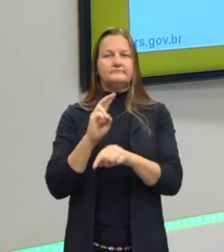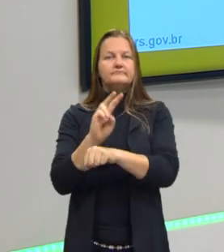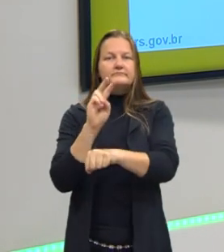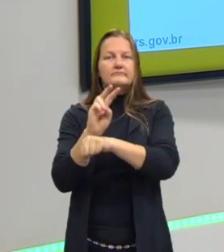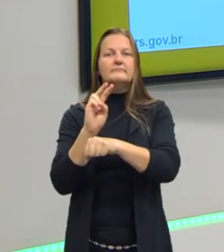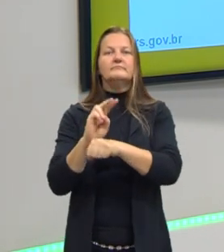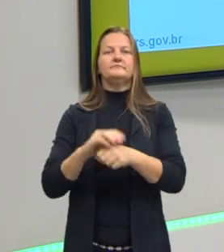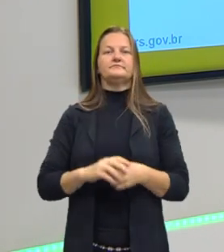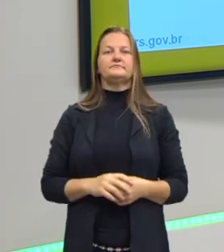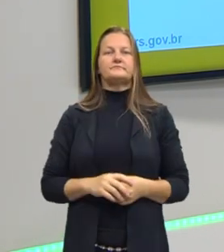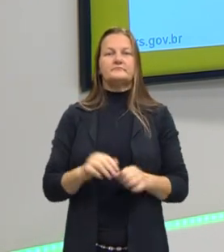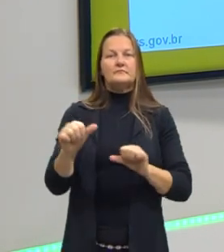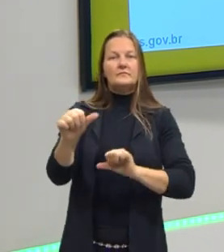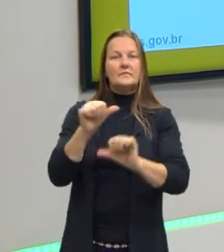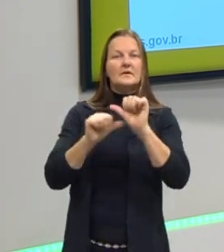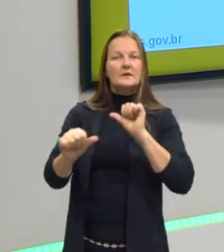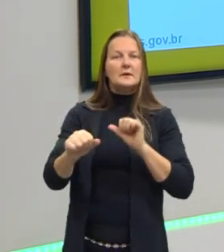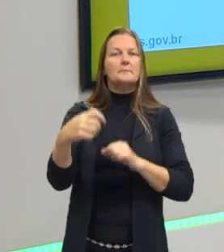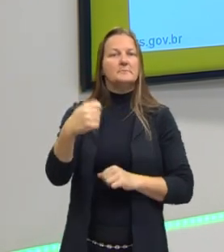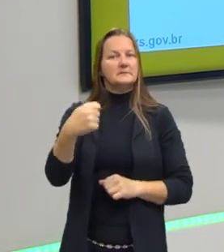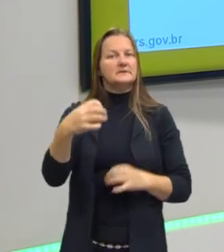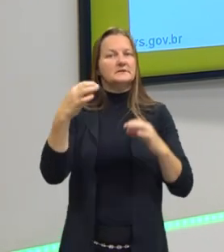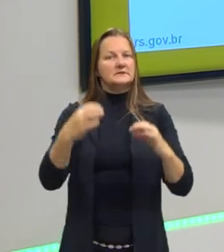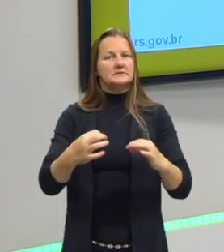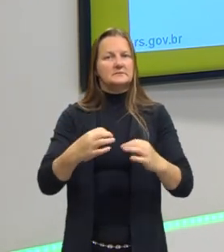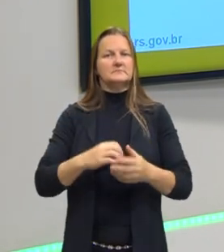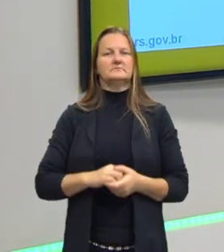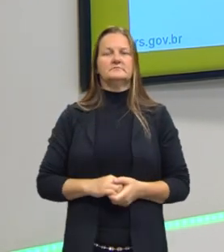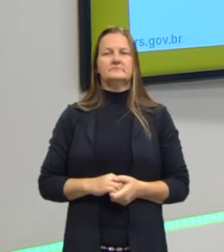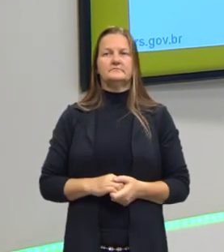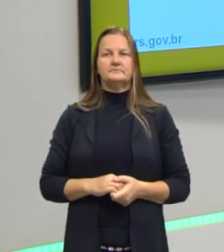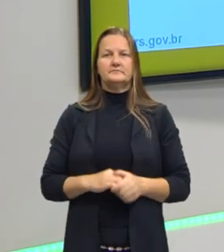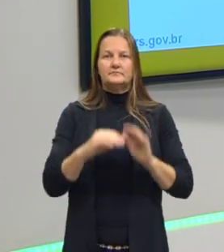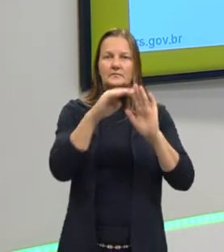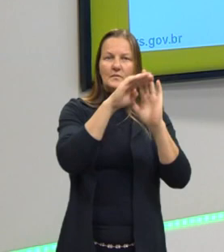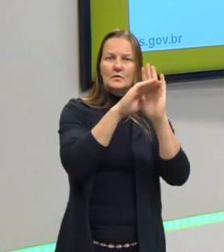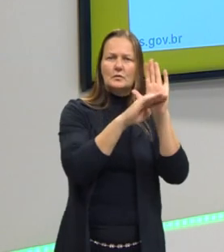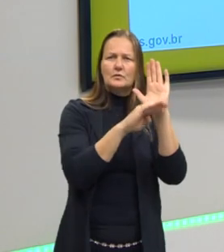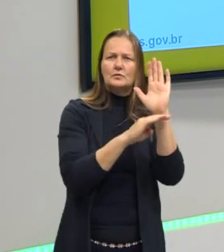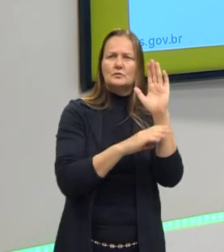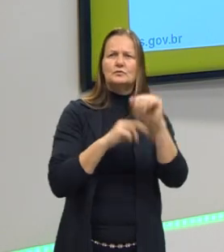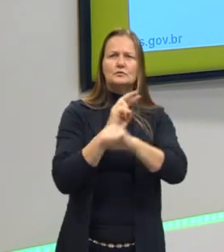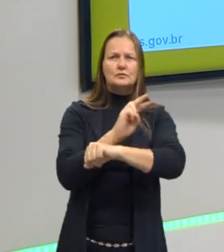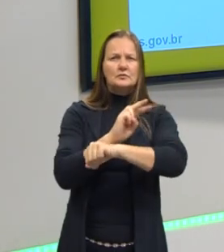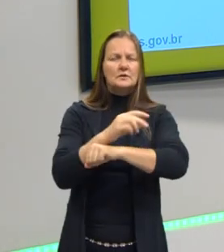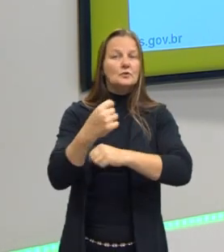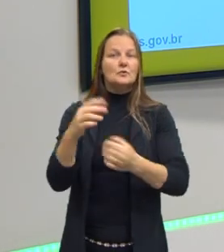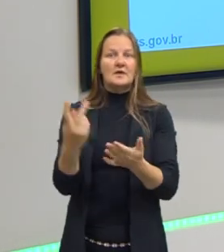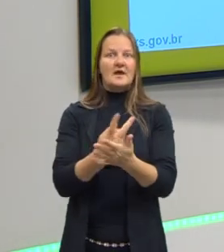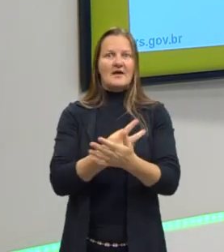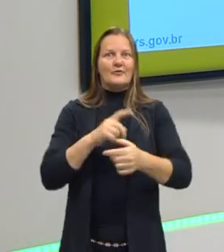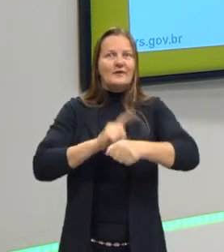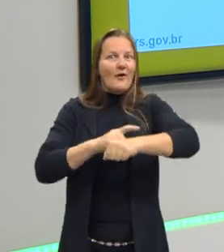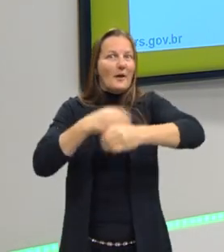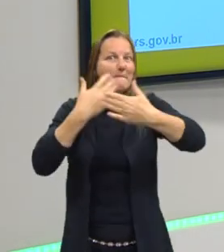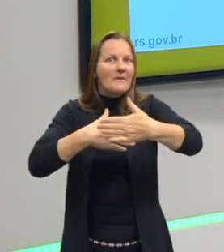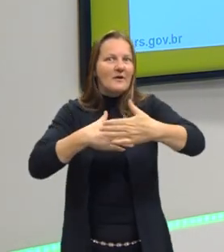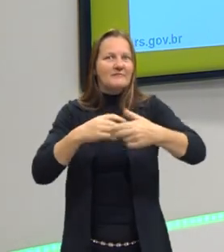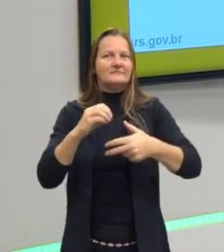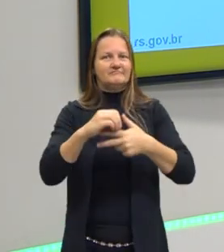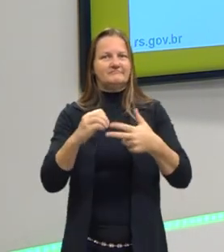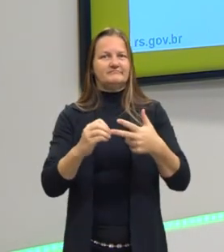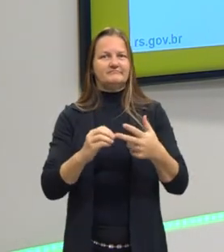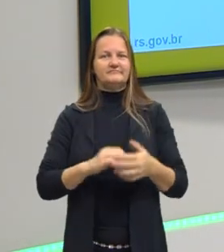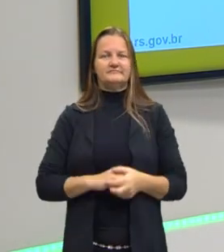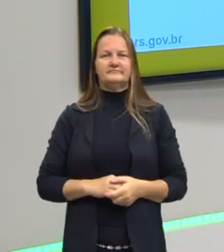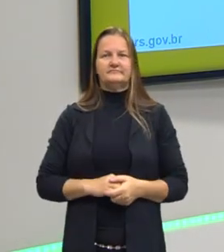ml. Então, esses cuidados, listando essas unidades, tendo esses cuidados, não vai ter erro na hora de realizar essas questões.